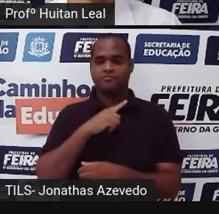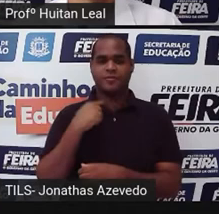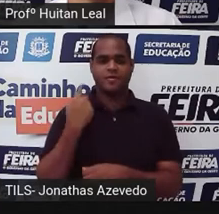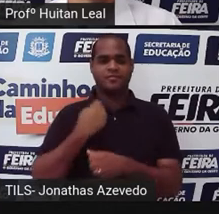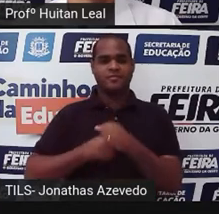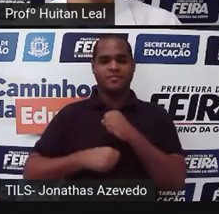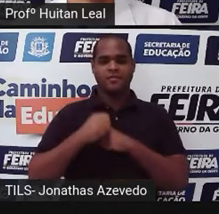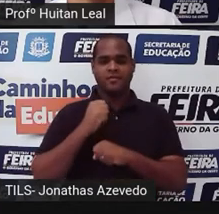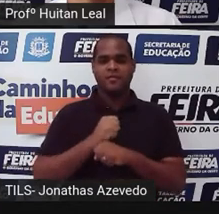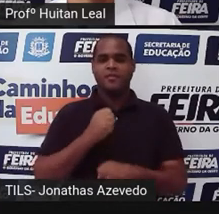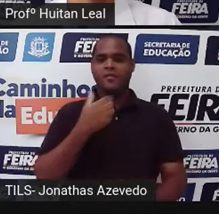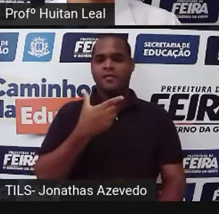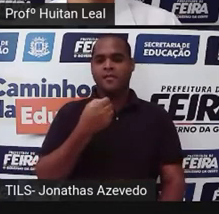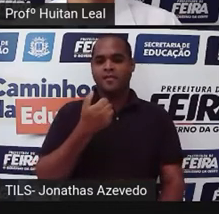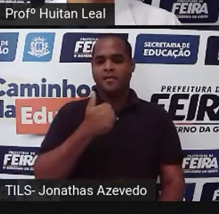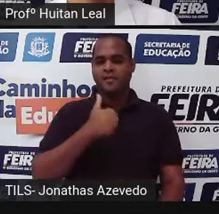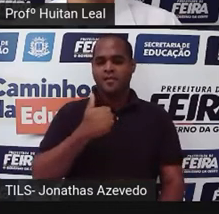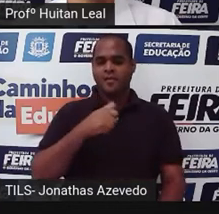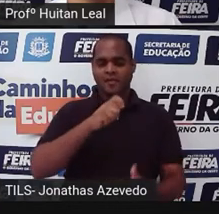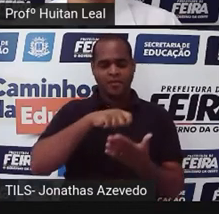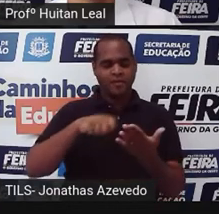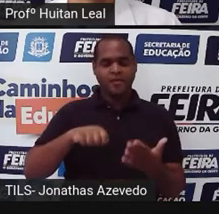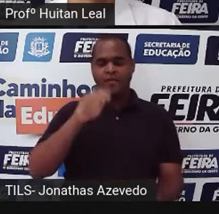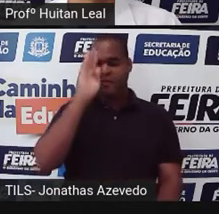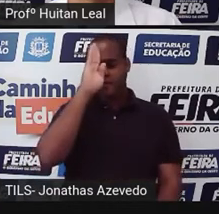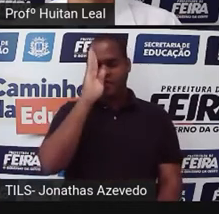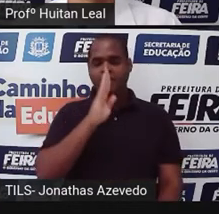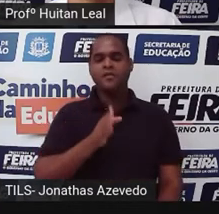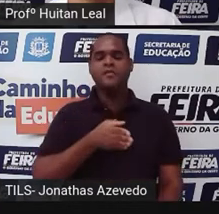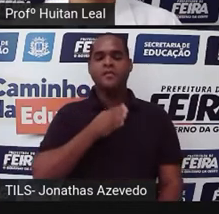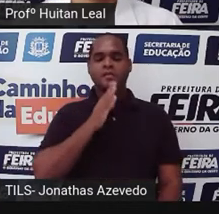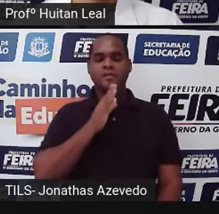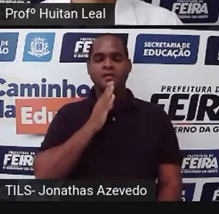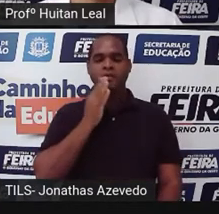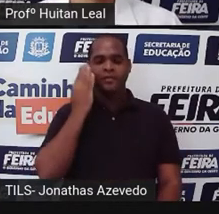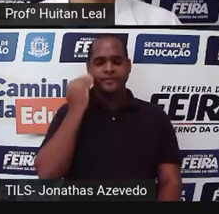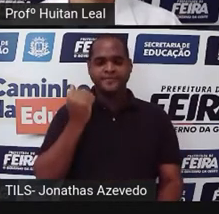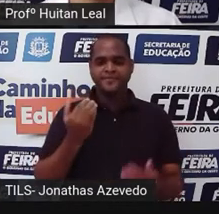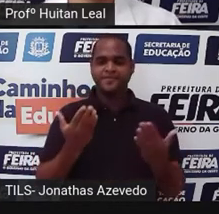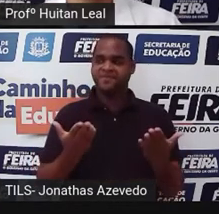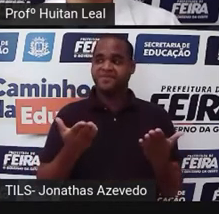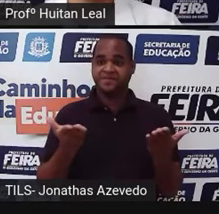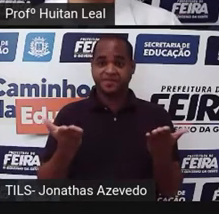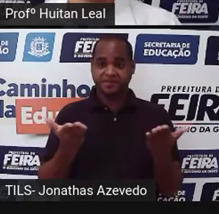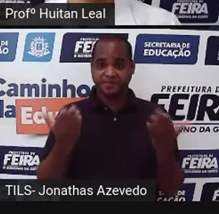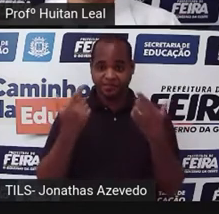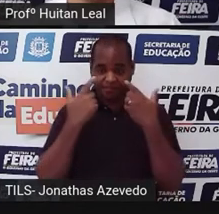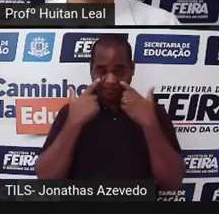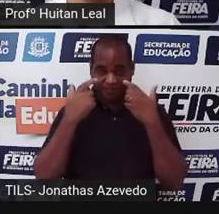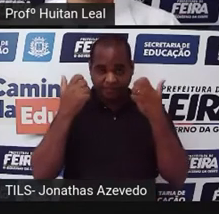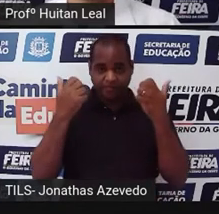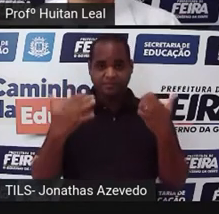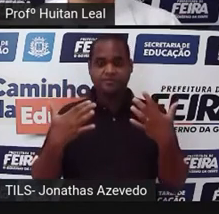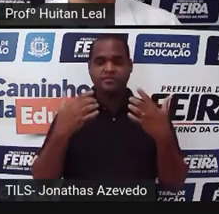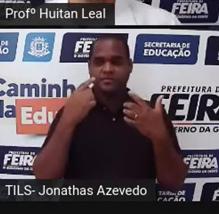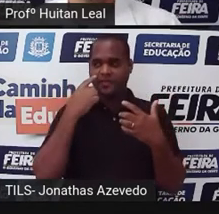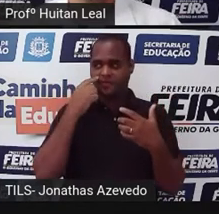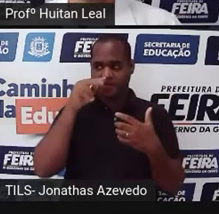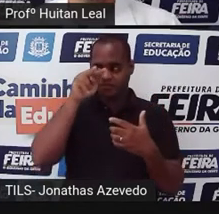escritor brasileiro muito conhecido. Então, vamos lá para a gente fazer uma pequena análise